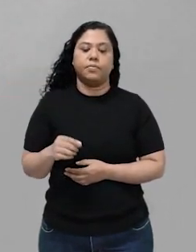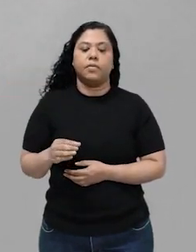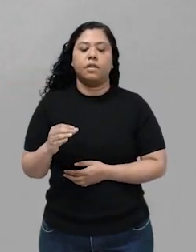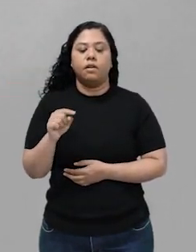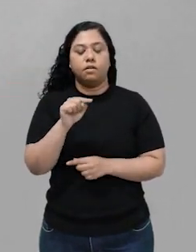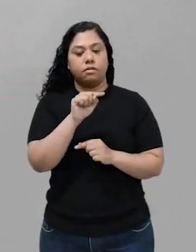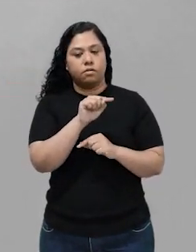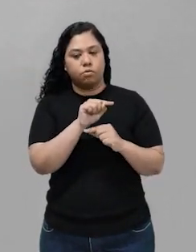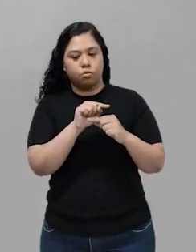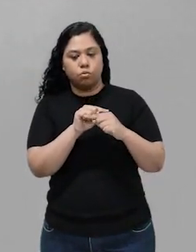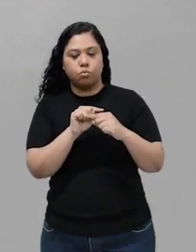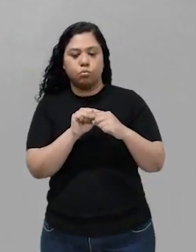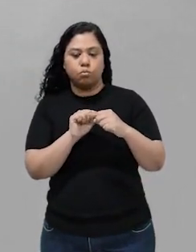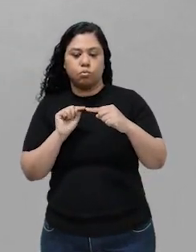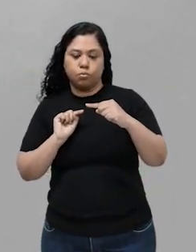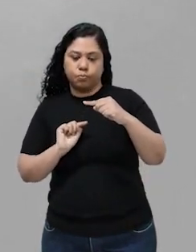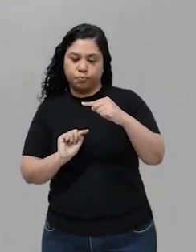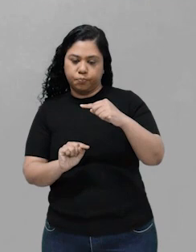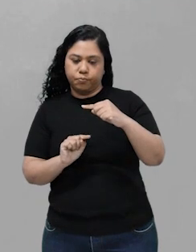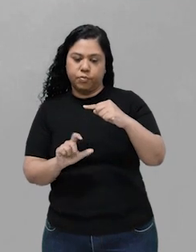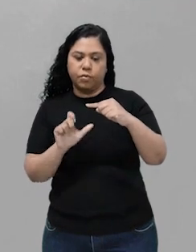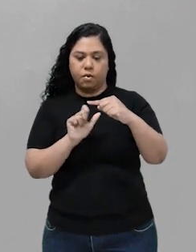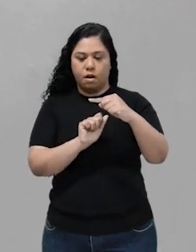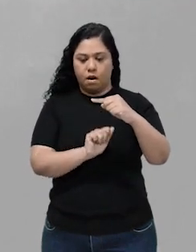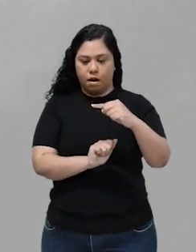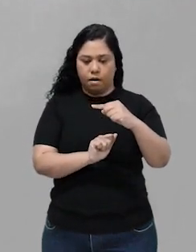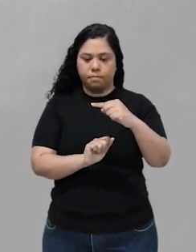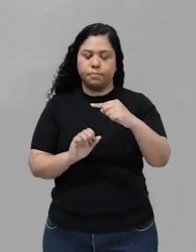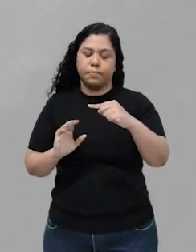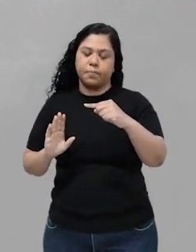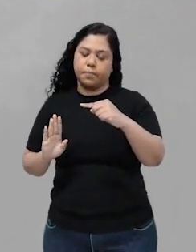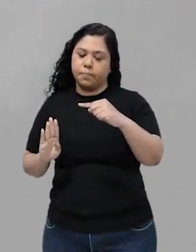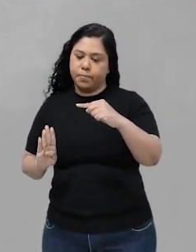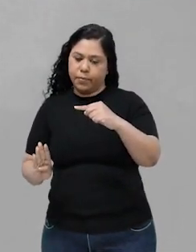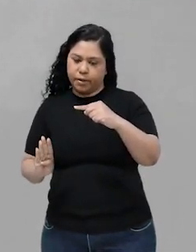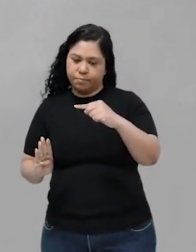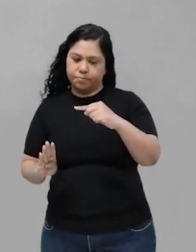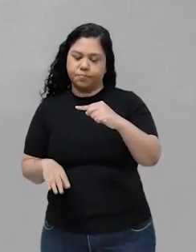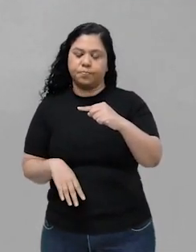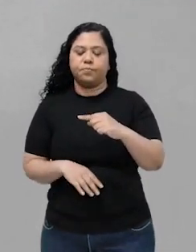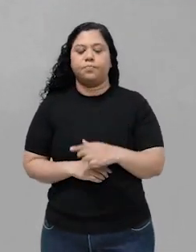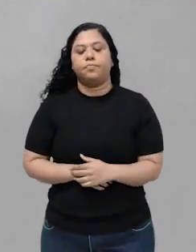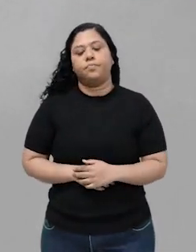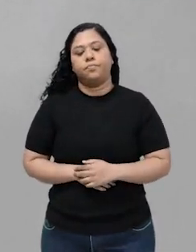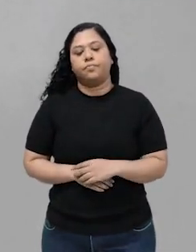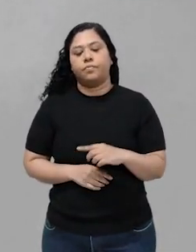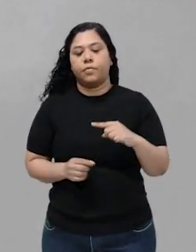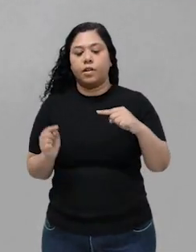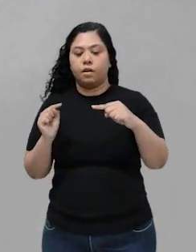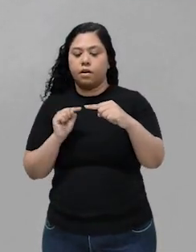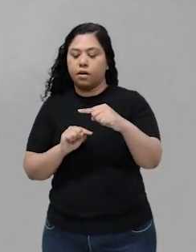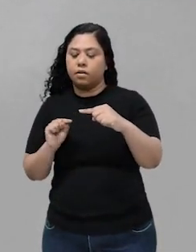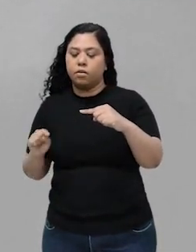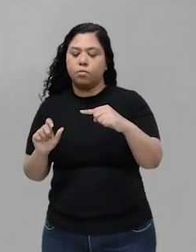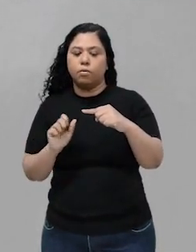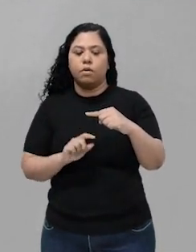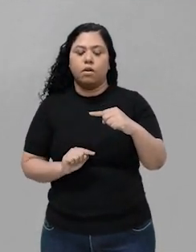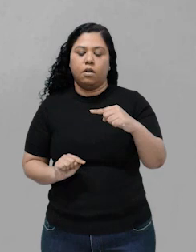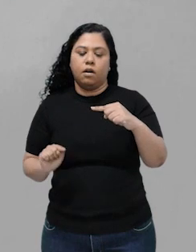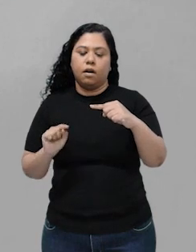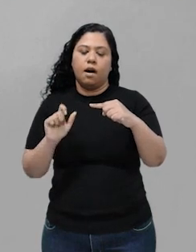produto das concentrações dos reagentes, A e B, cada um elevado aos seus